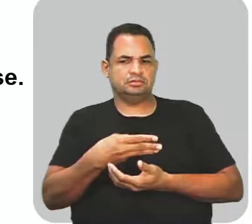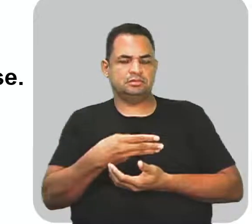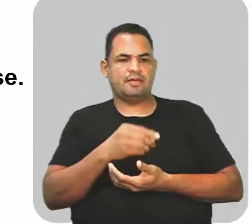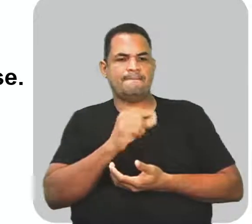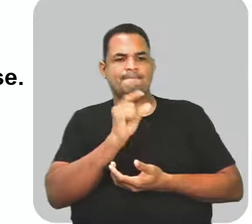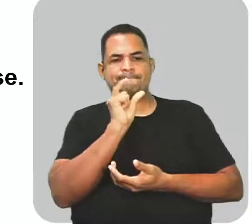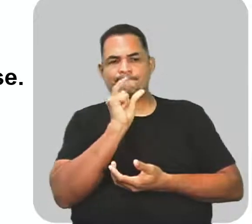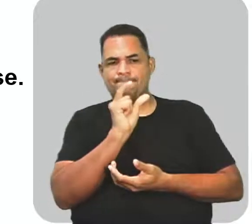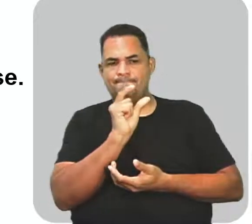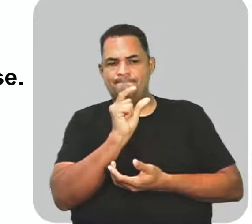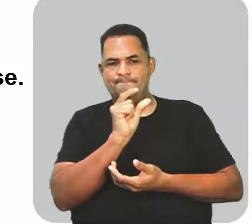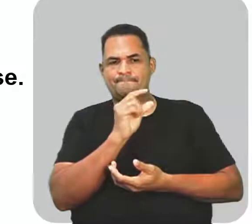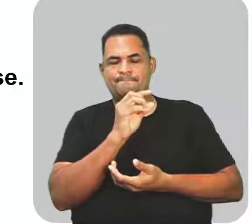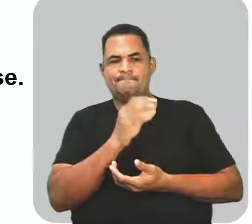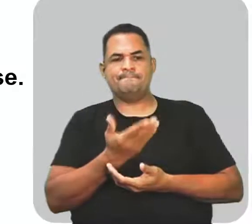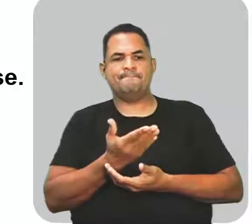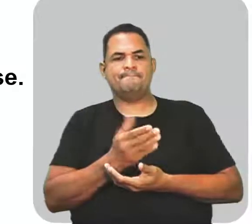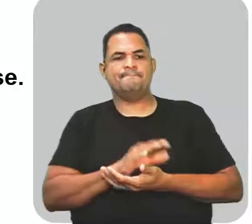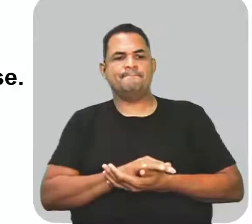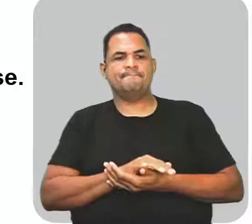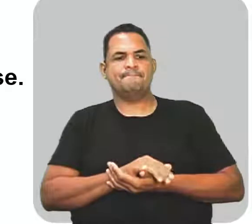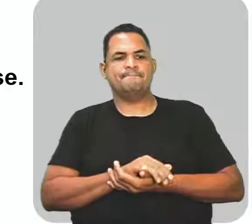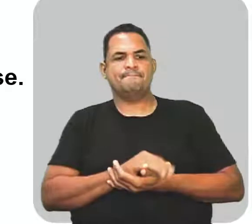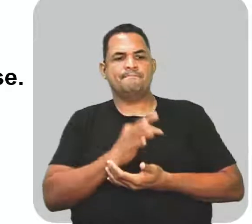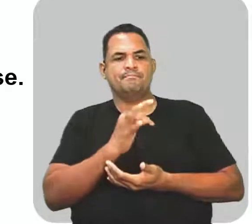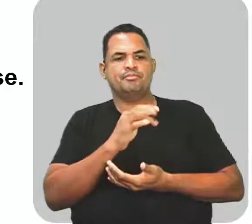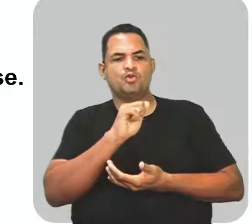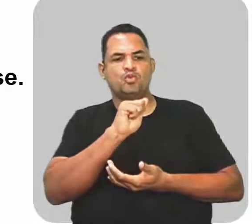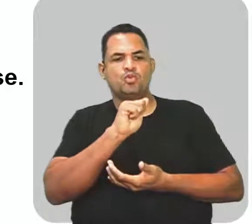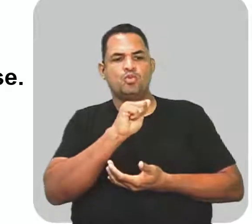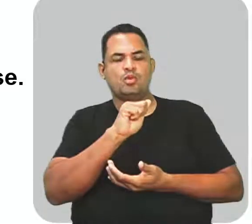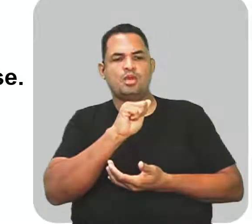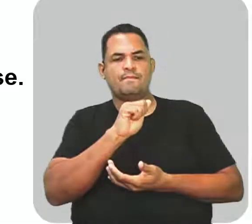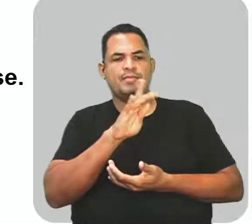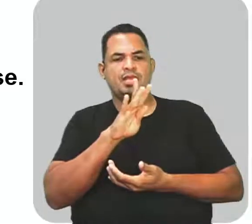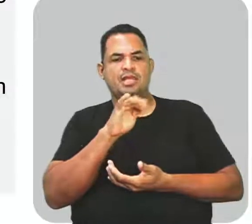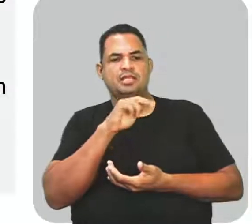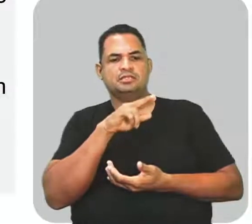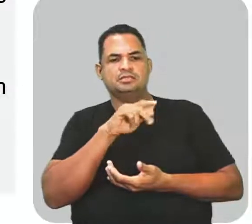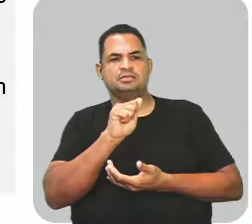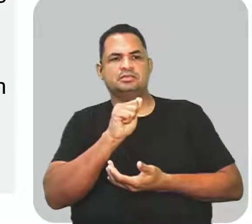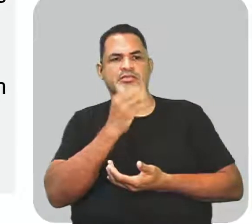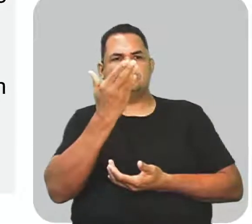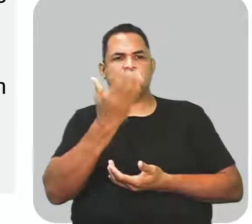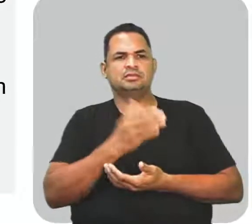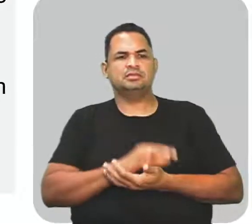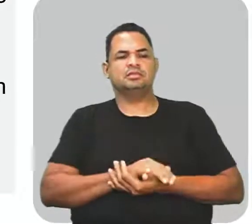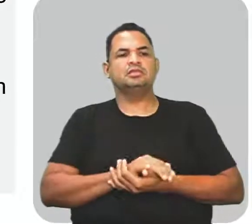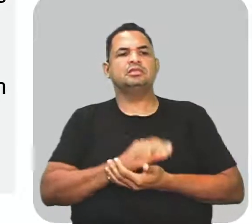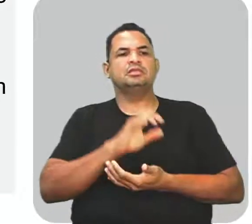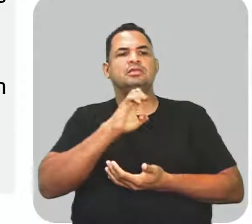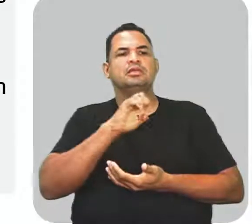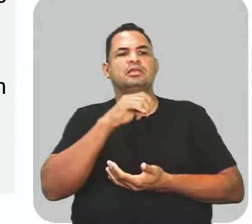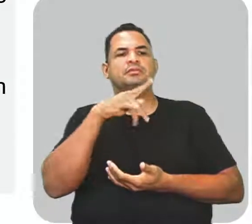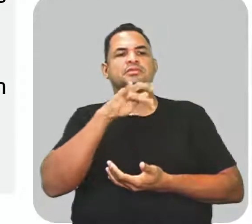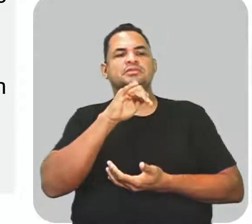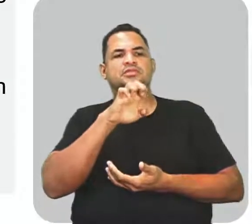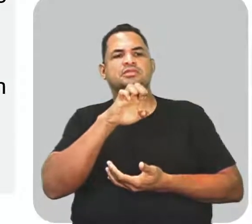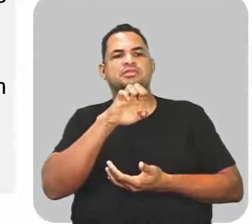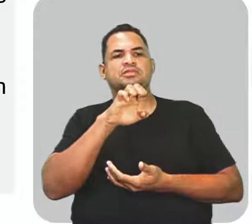com essa expressão. Tua beleza. Ok? Vamos passar para a elipse.